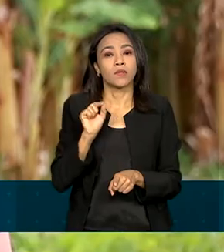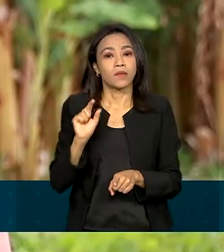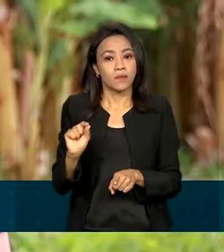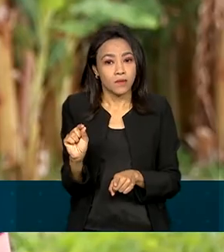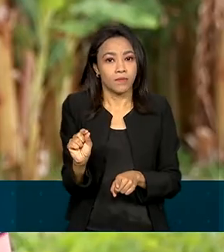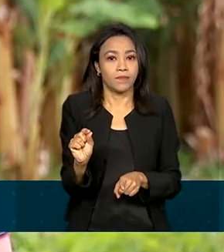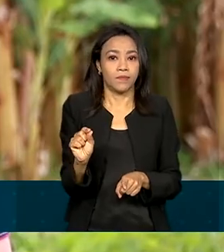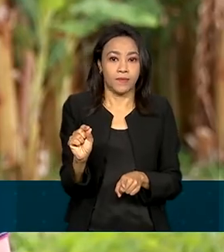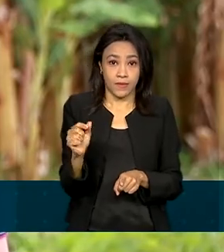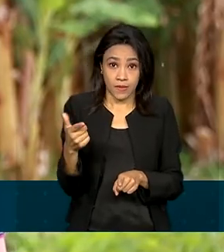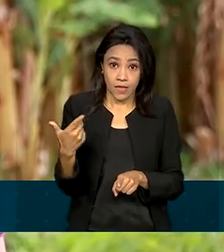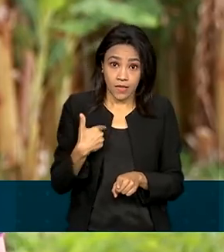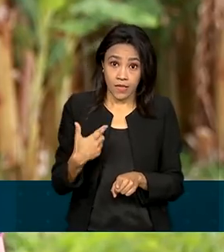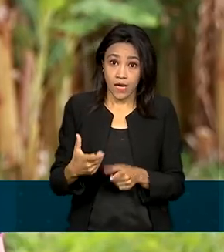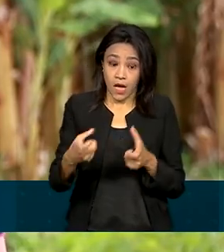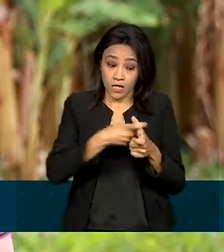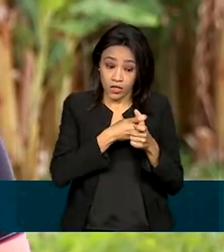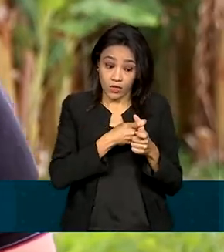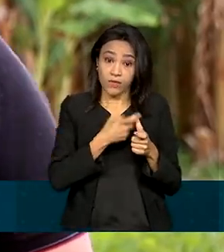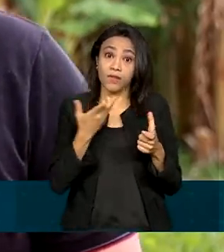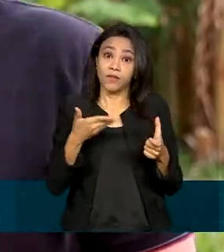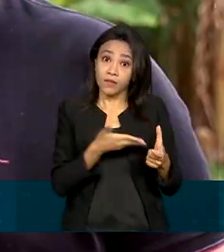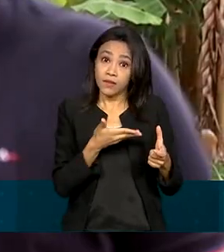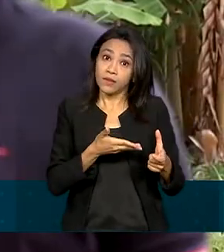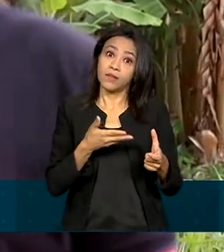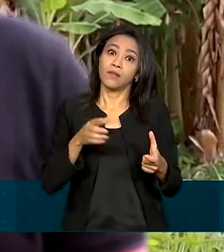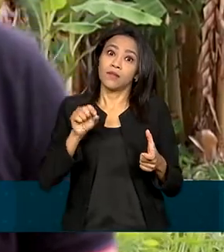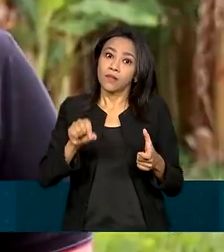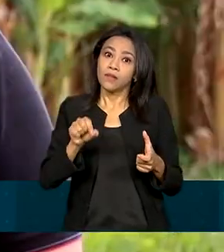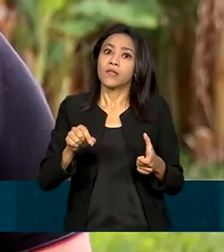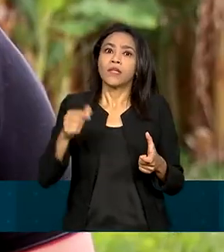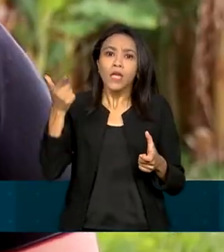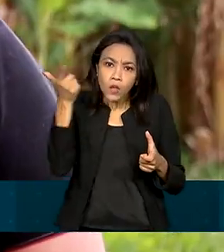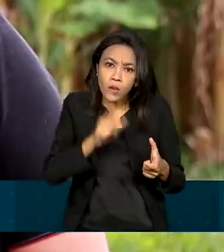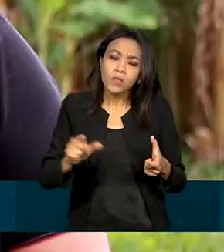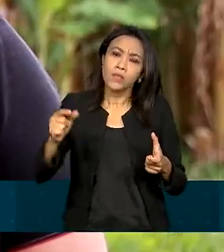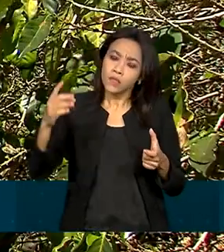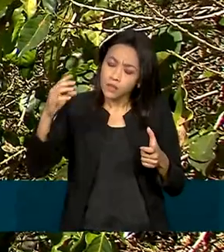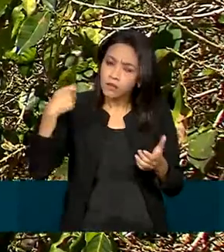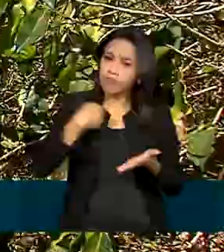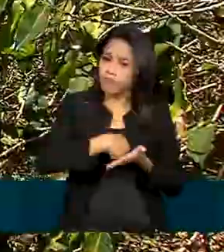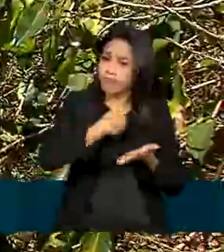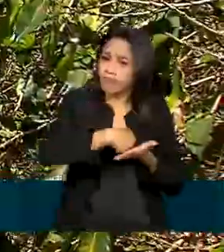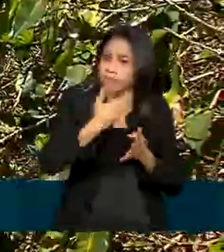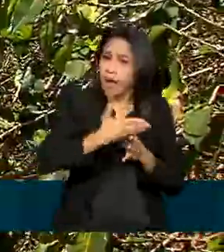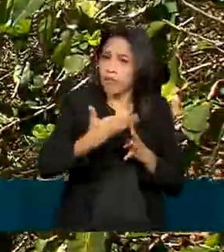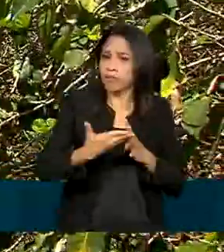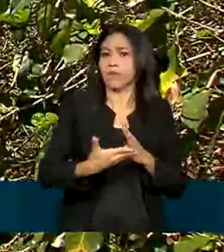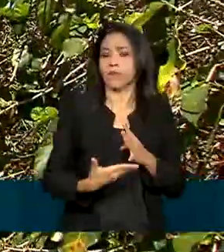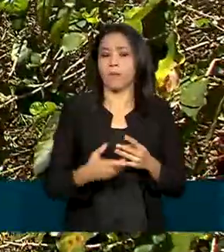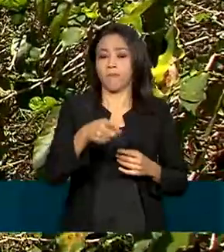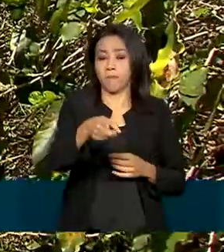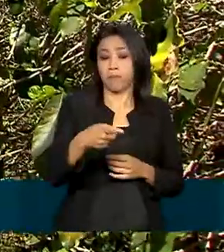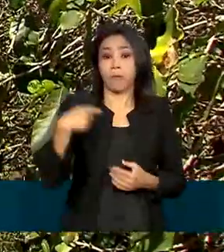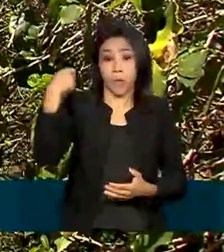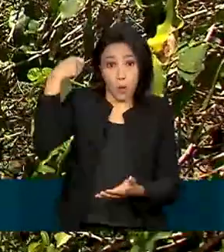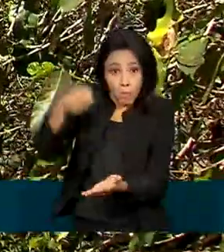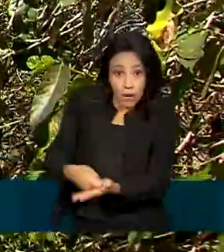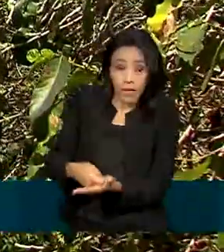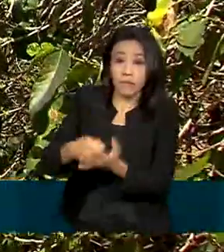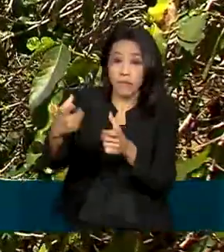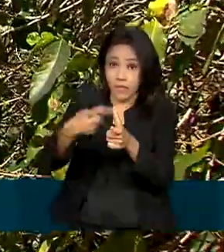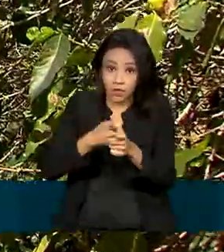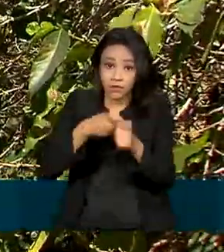deixaram as dívidas mais próximas da realidade do produtor rural hoje. A quitação do débito rural está